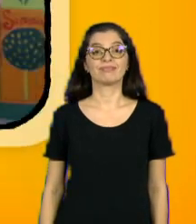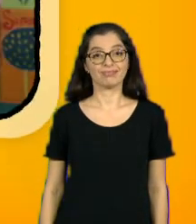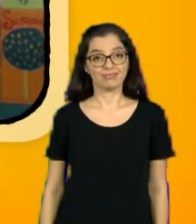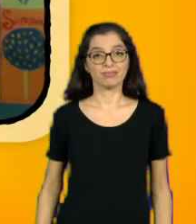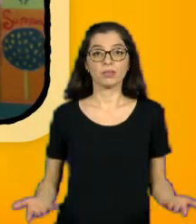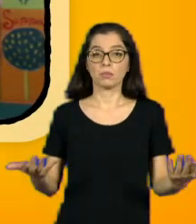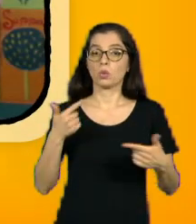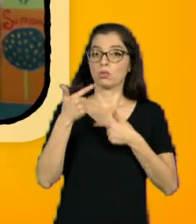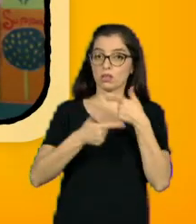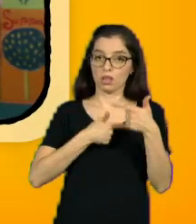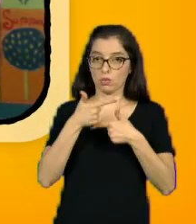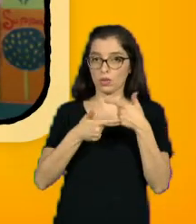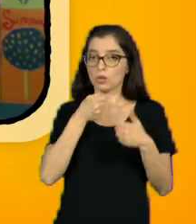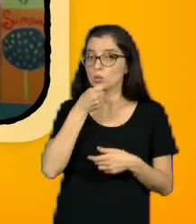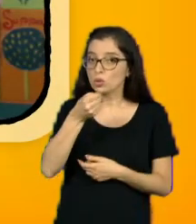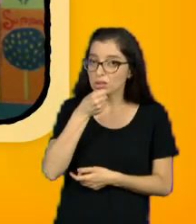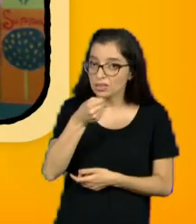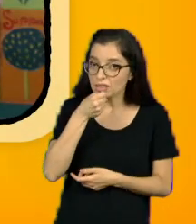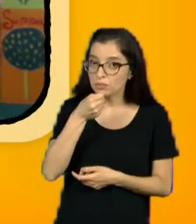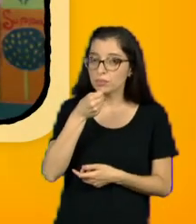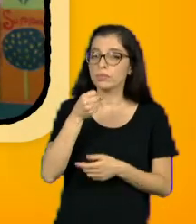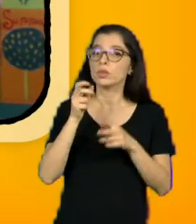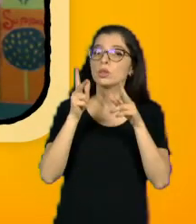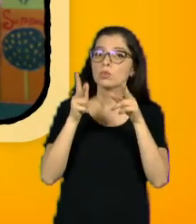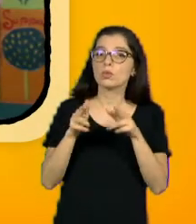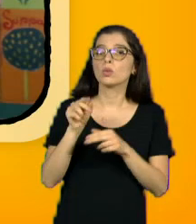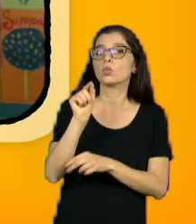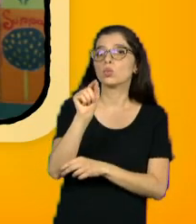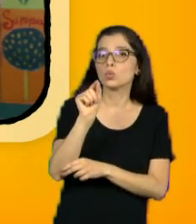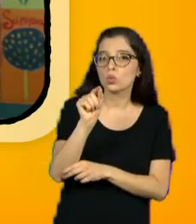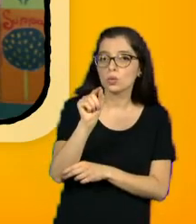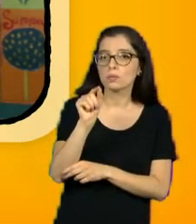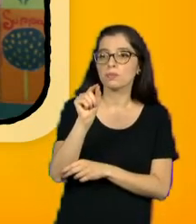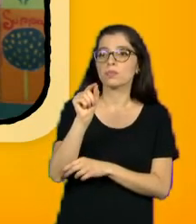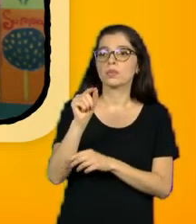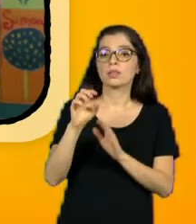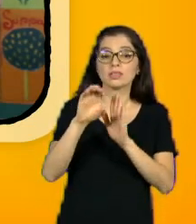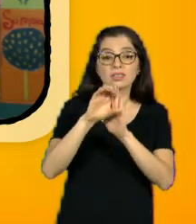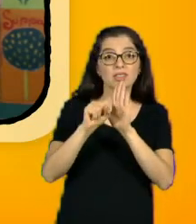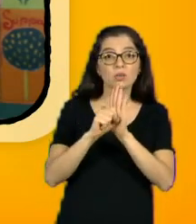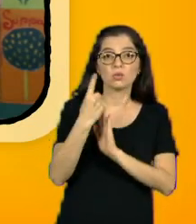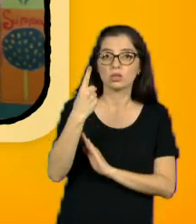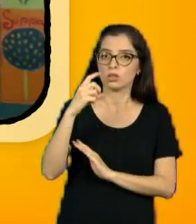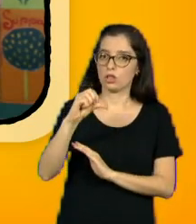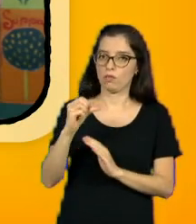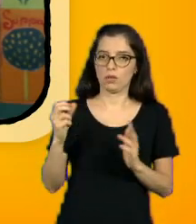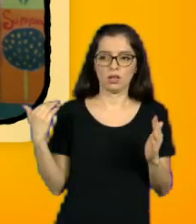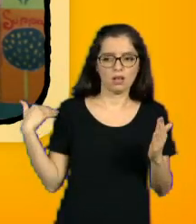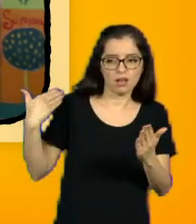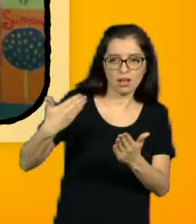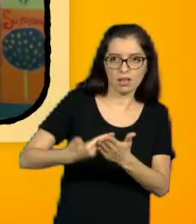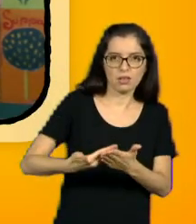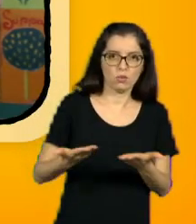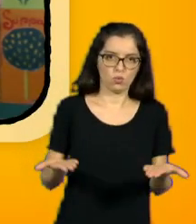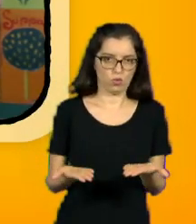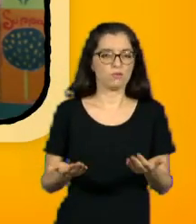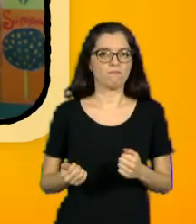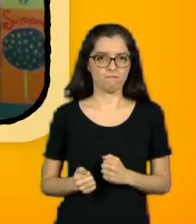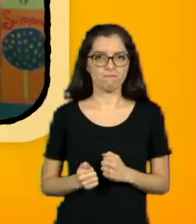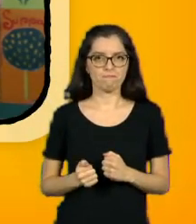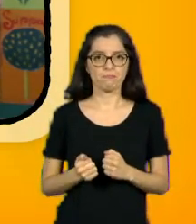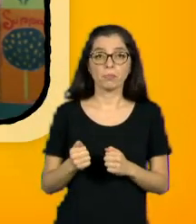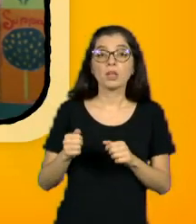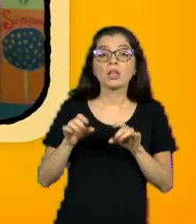Ser jornalista hoje em dia é exatamente igual ao ser jornalista no século XIX ou no século XVIII. A